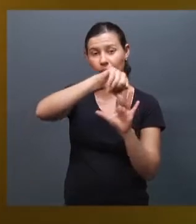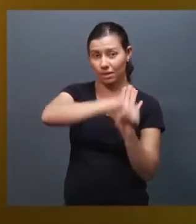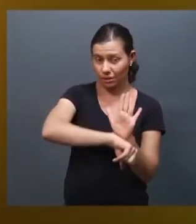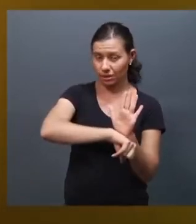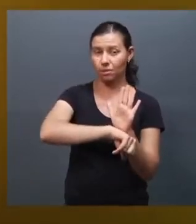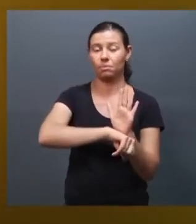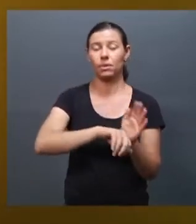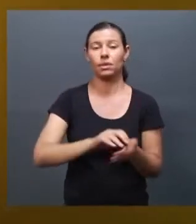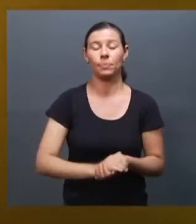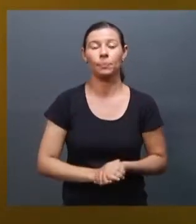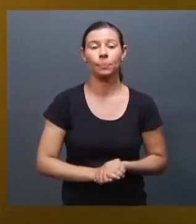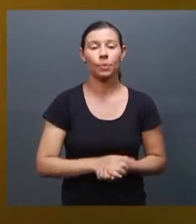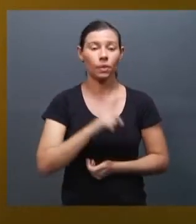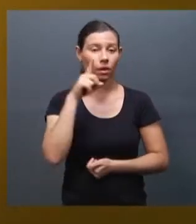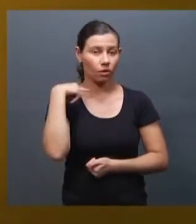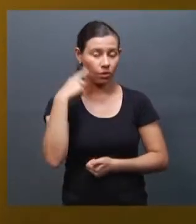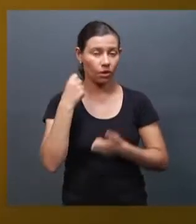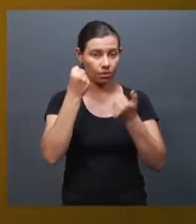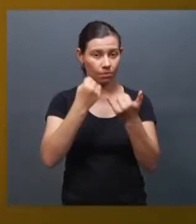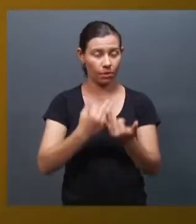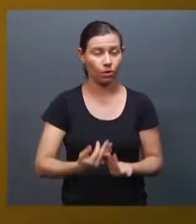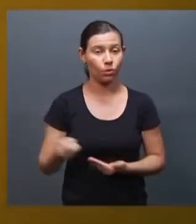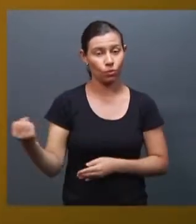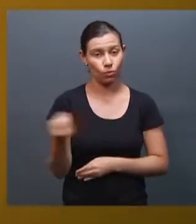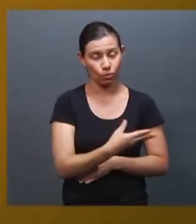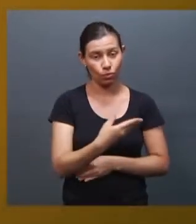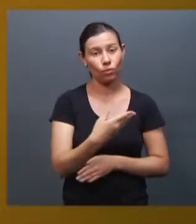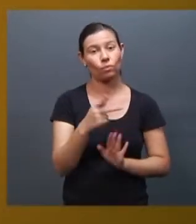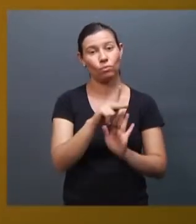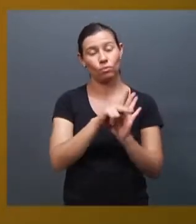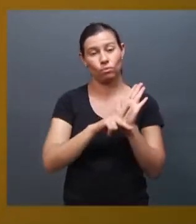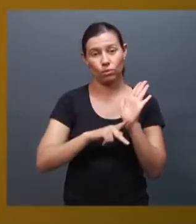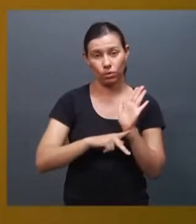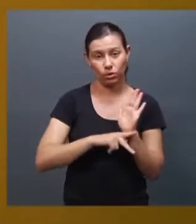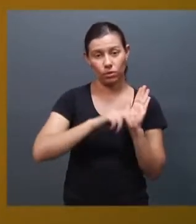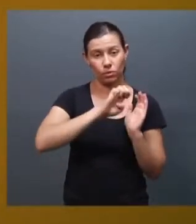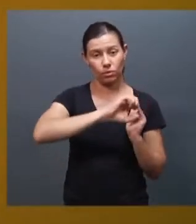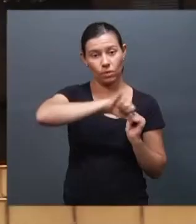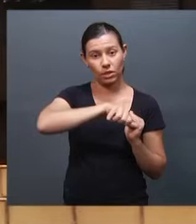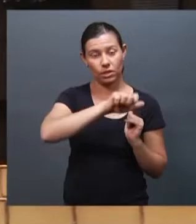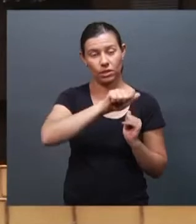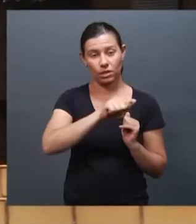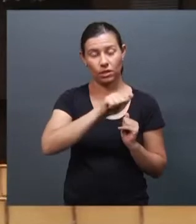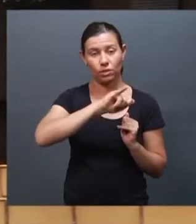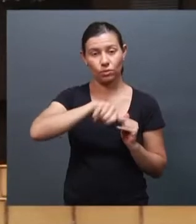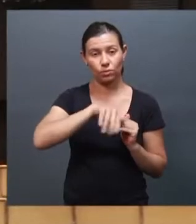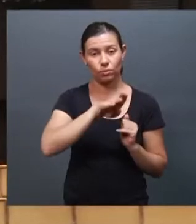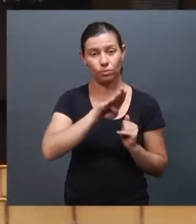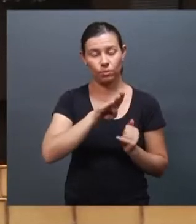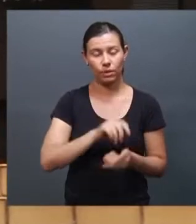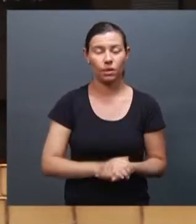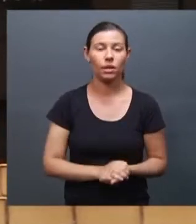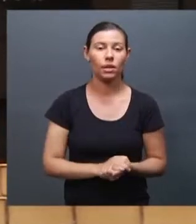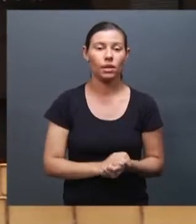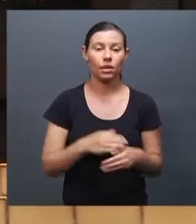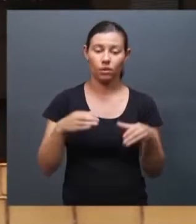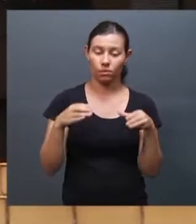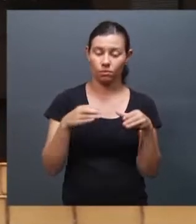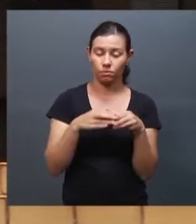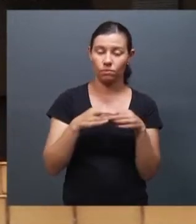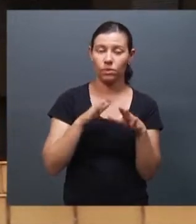advogado destaca o novo projeto do Escritório de Assessoria Jurídica Popular da UFU, que pretende auxiliar o grupo